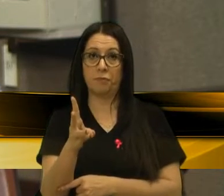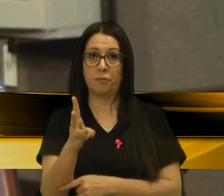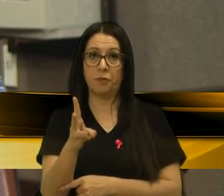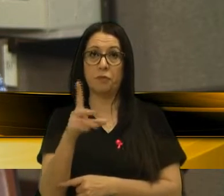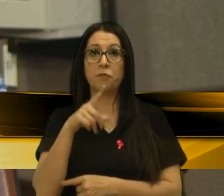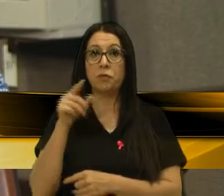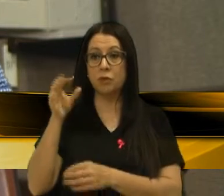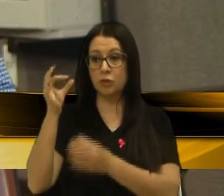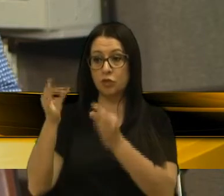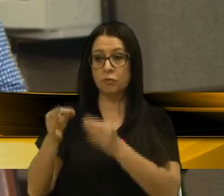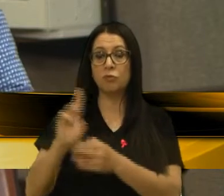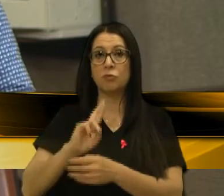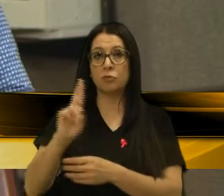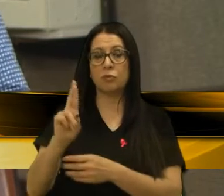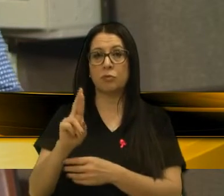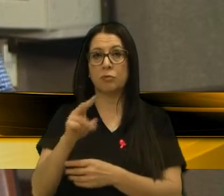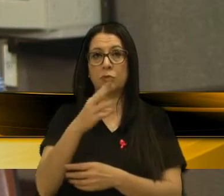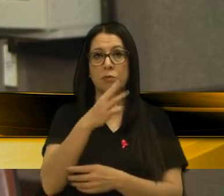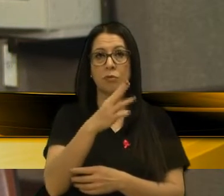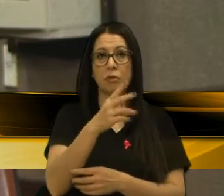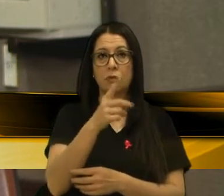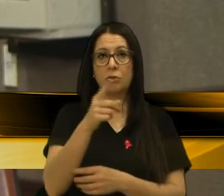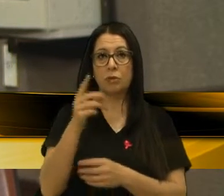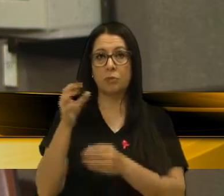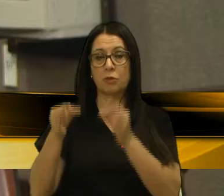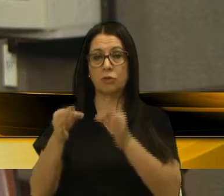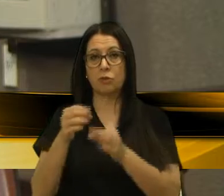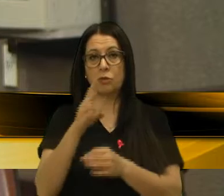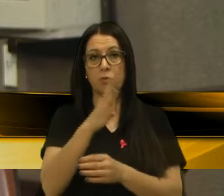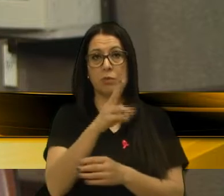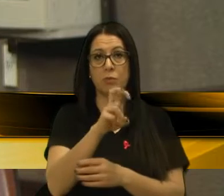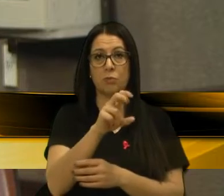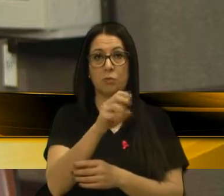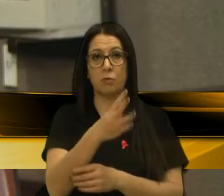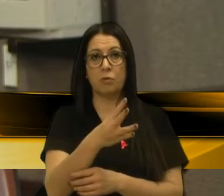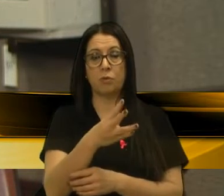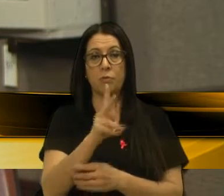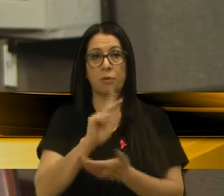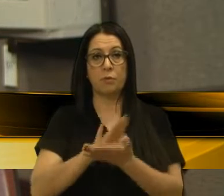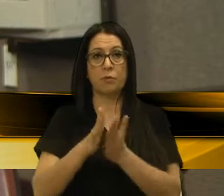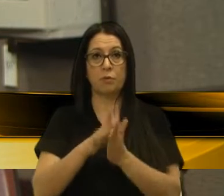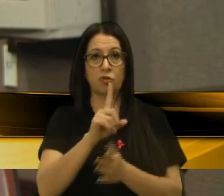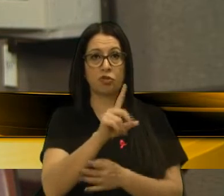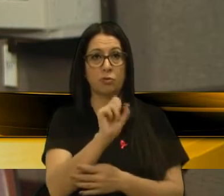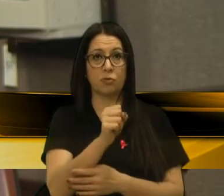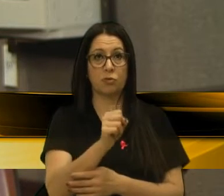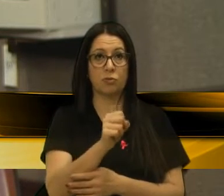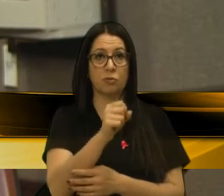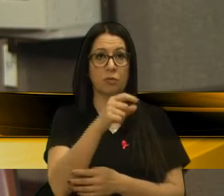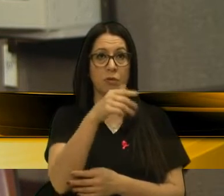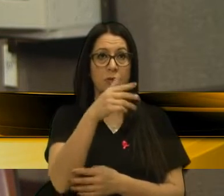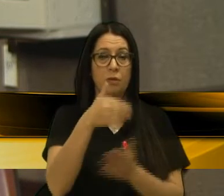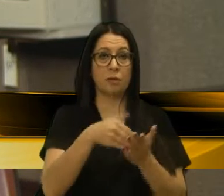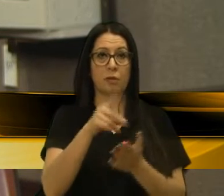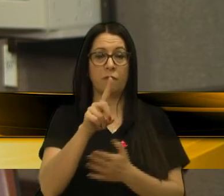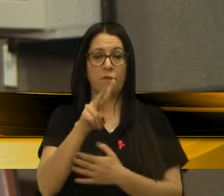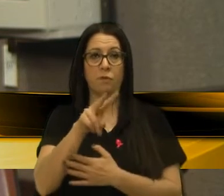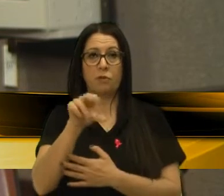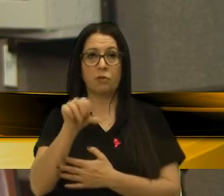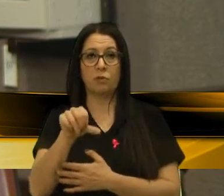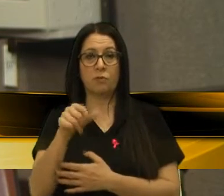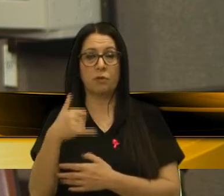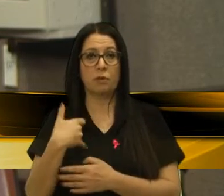condenados pela justiça, de 454 assassinatos. De 18 e 29 anos, 182